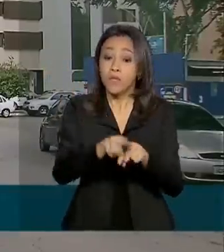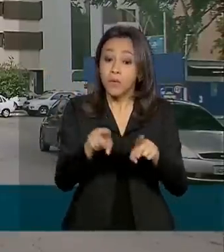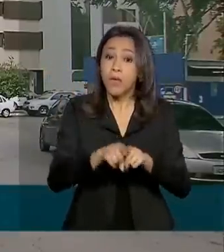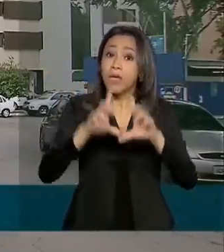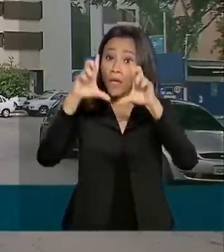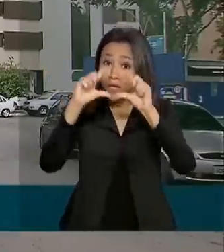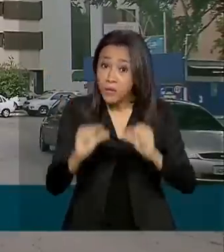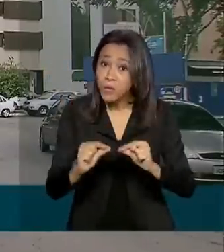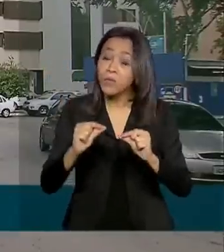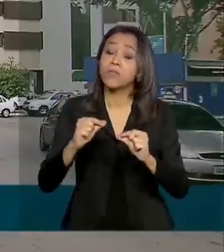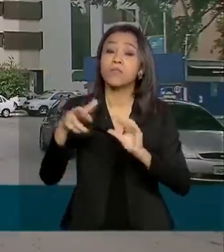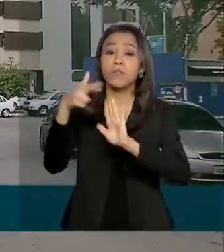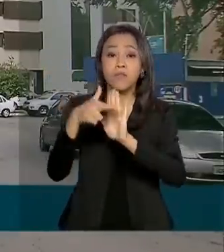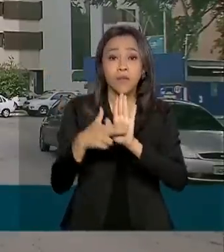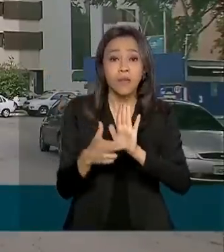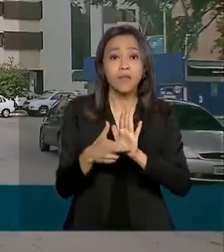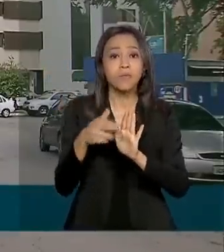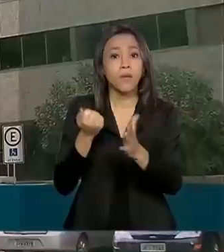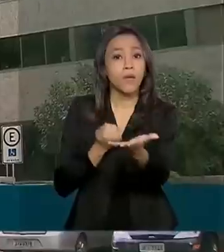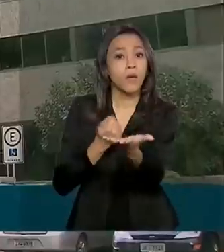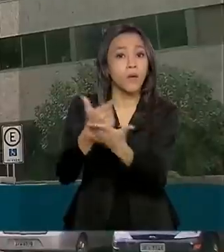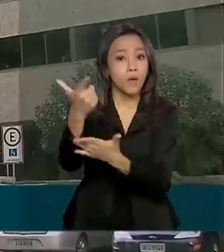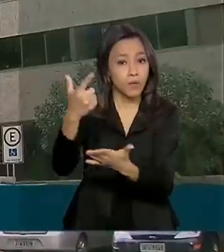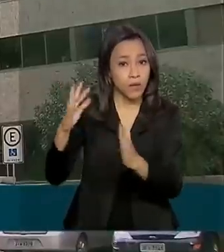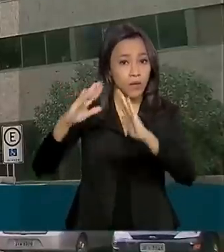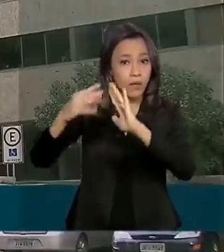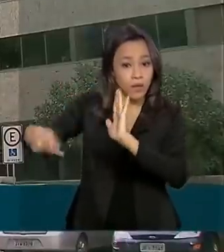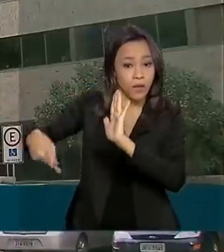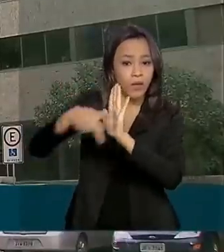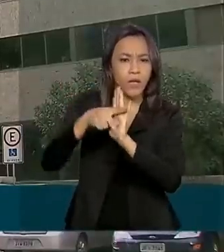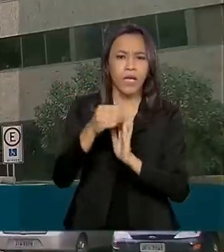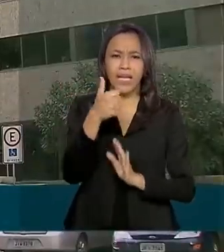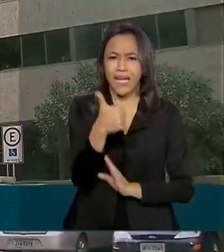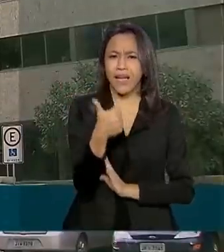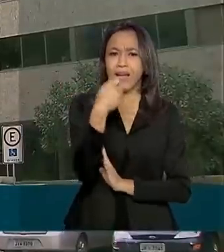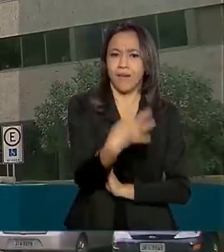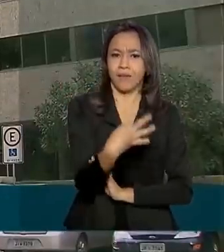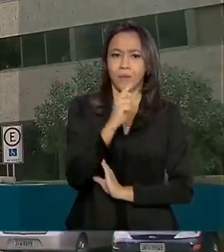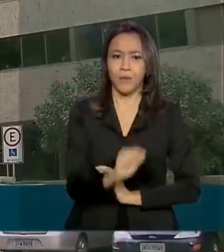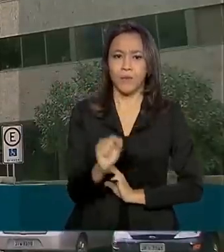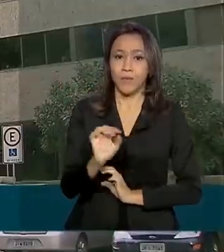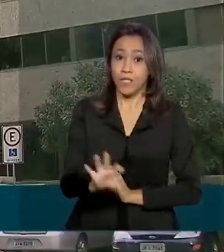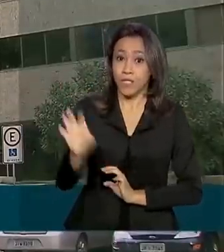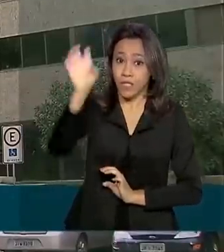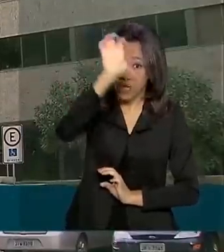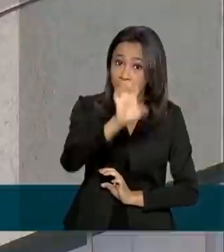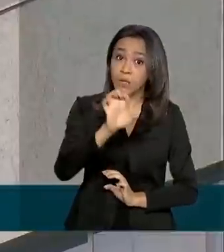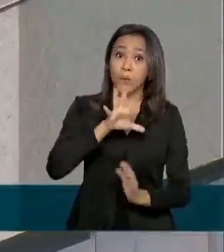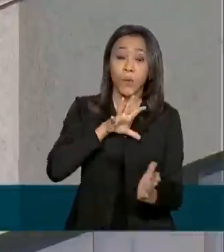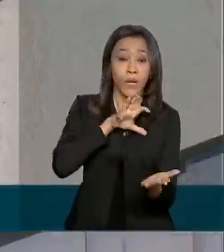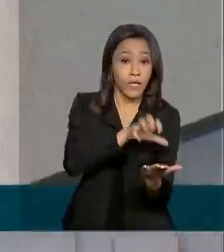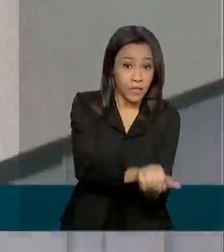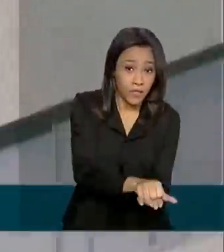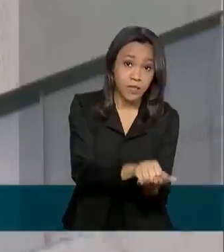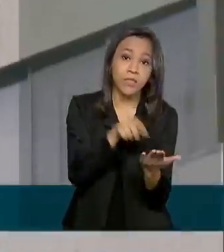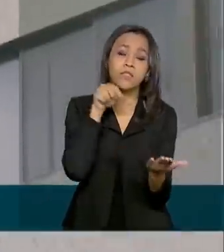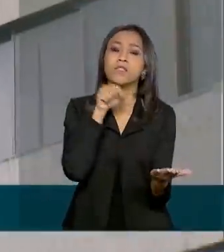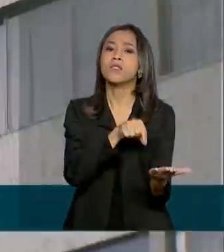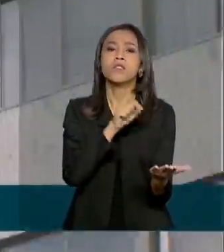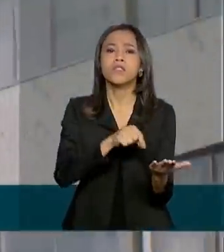burocracia para a aquisição da casa própria. Em 14 estados, o registro do imóvel vai poder ser feito